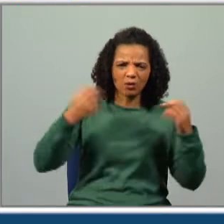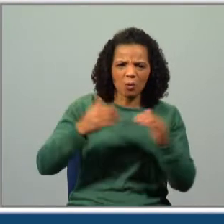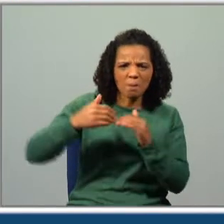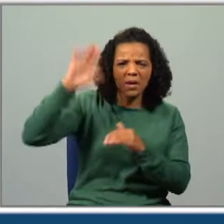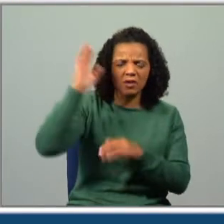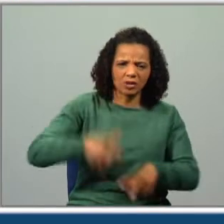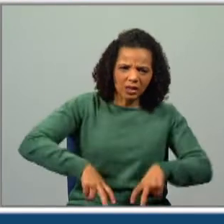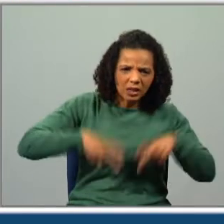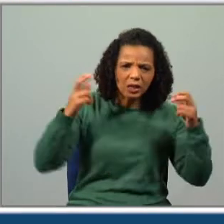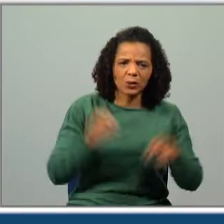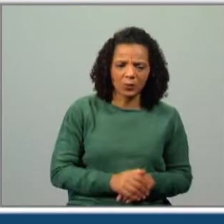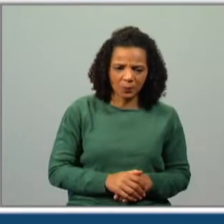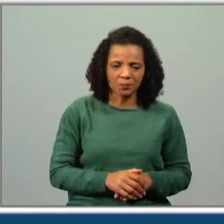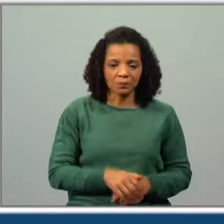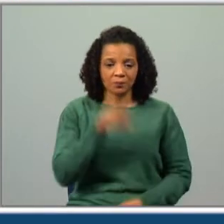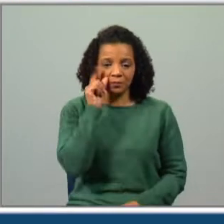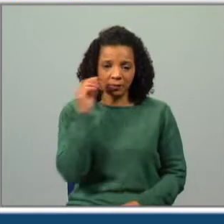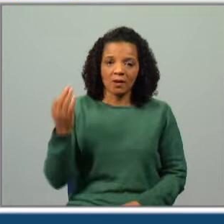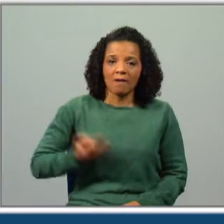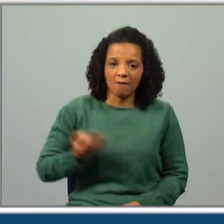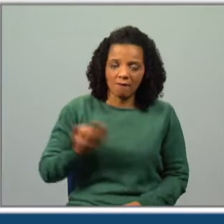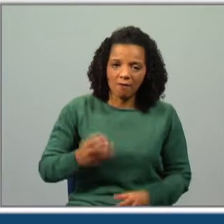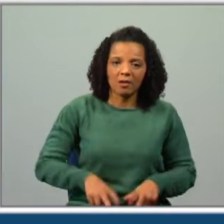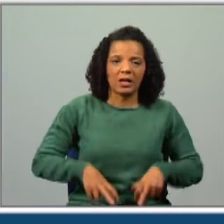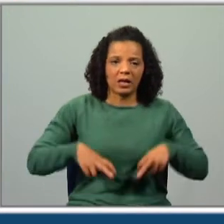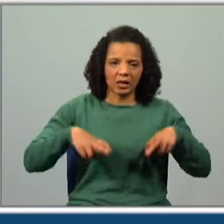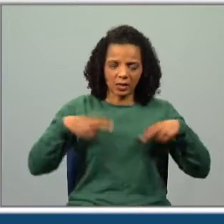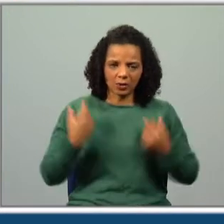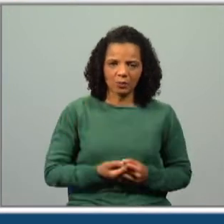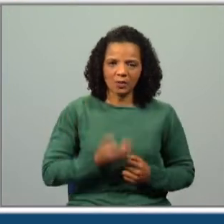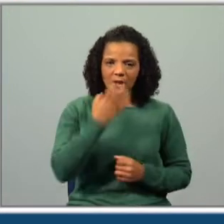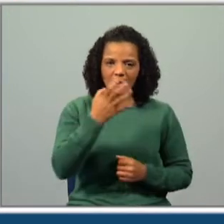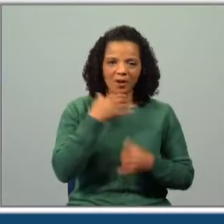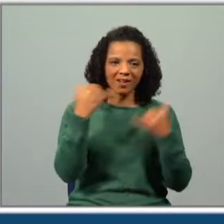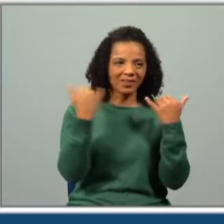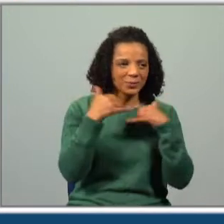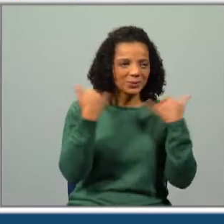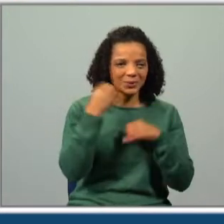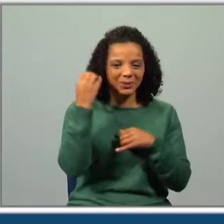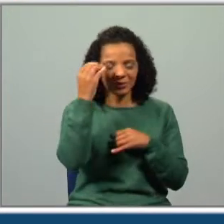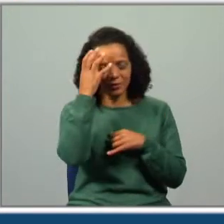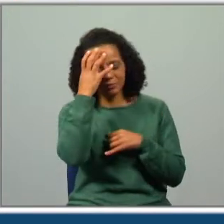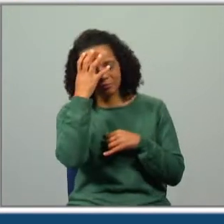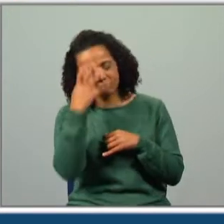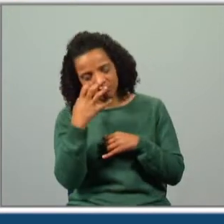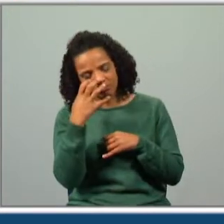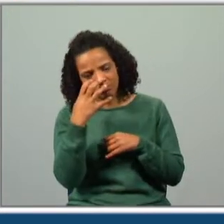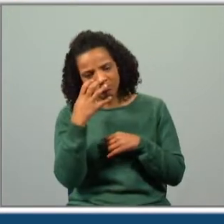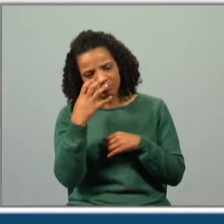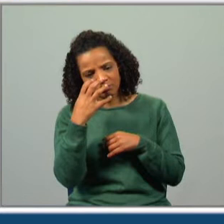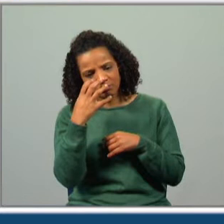rico. E o Alberto ficou rico e gritou de alegria no sono. E acordou o Pedro.